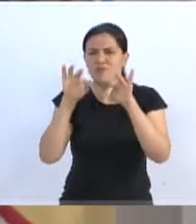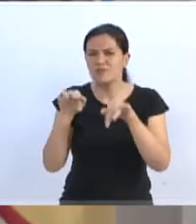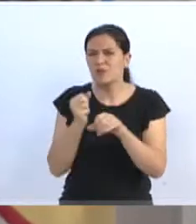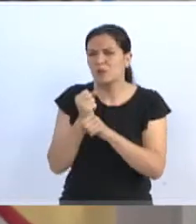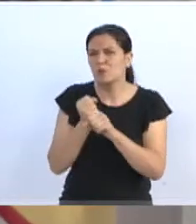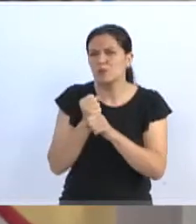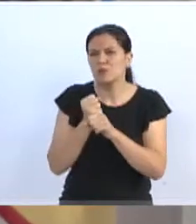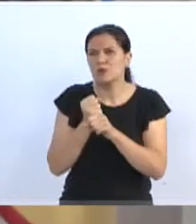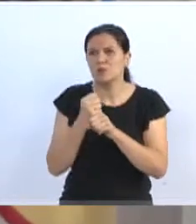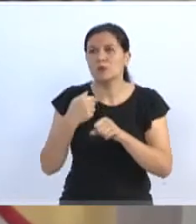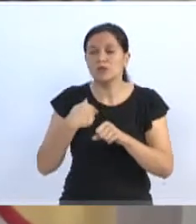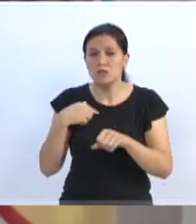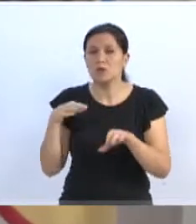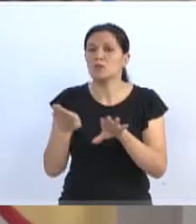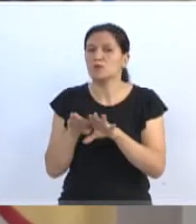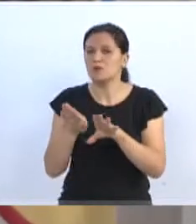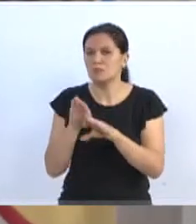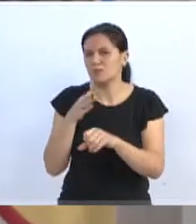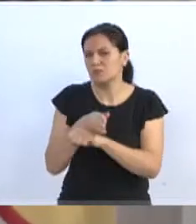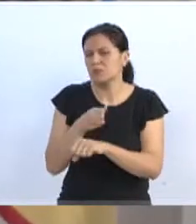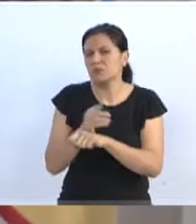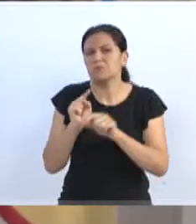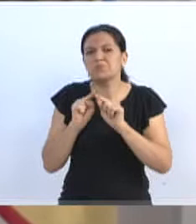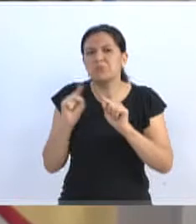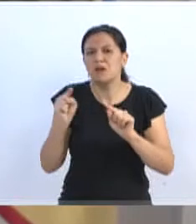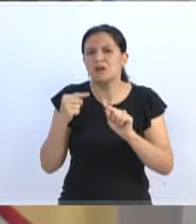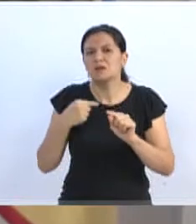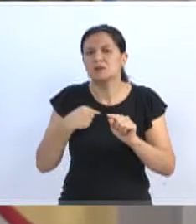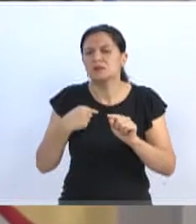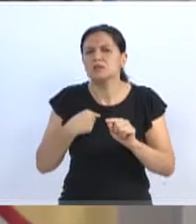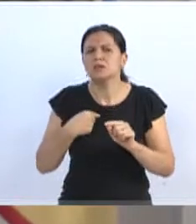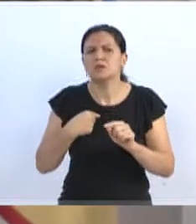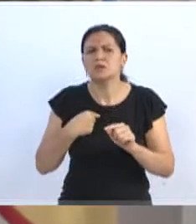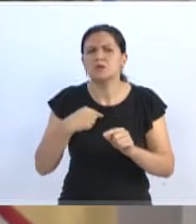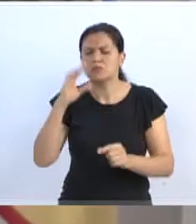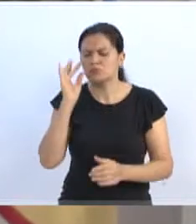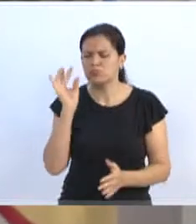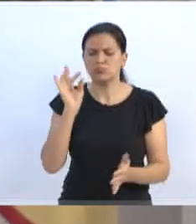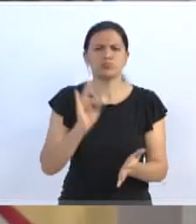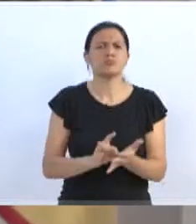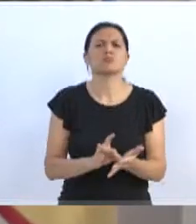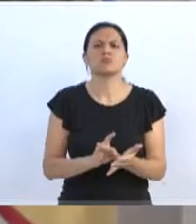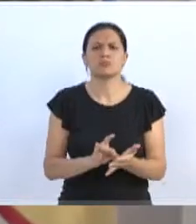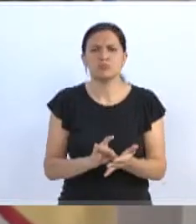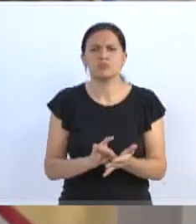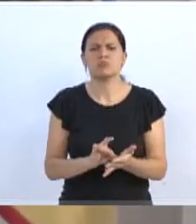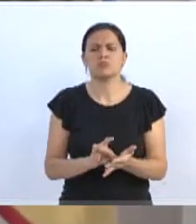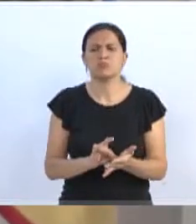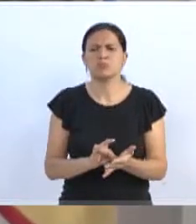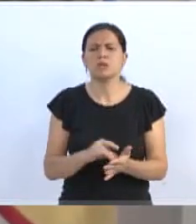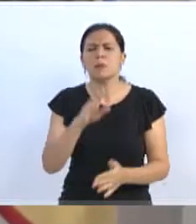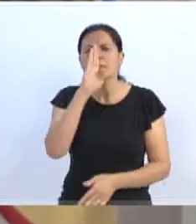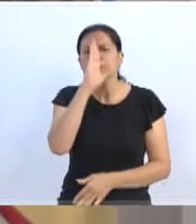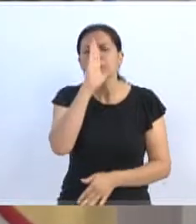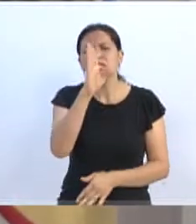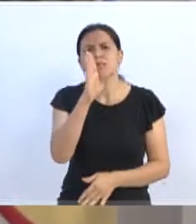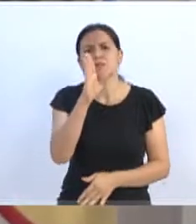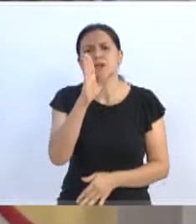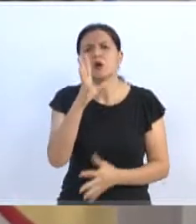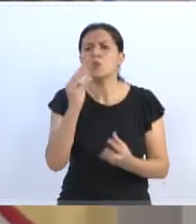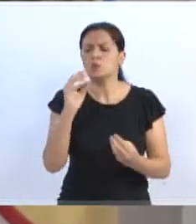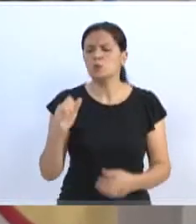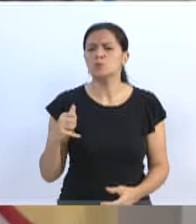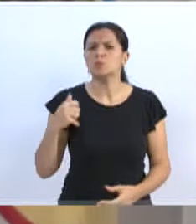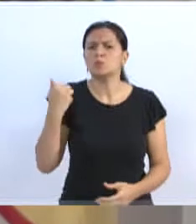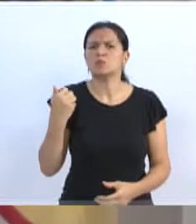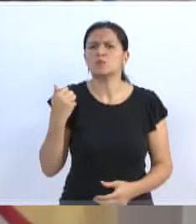mesa para que eu tivesse também, mas a gente está encarado com muita convicção, com muita clareza e, principalmente, com muito orgulho